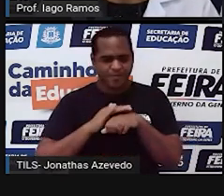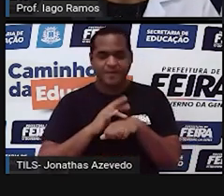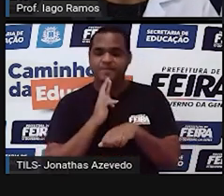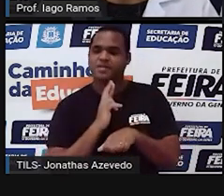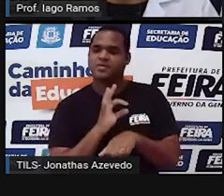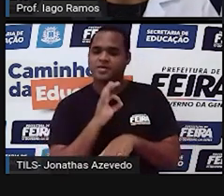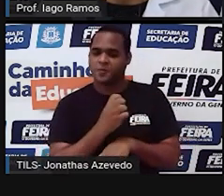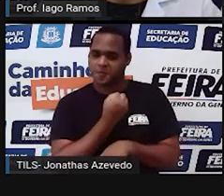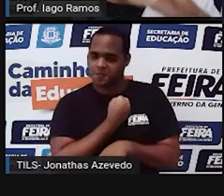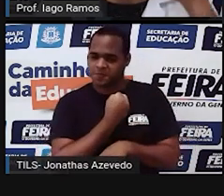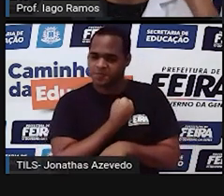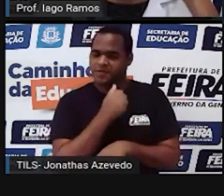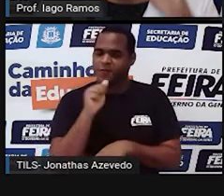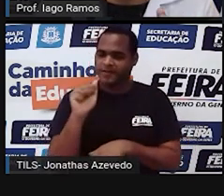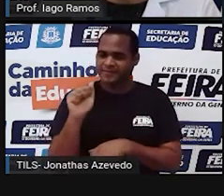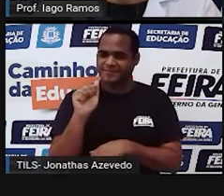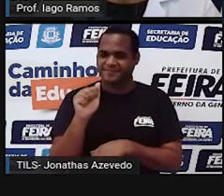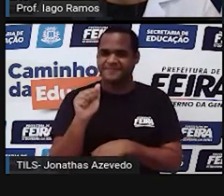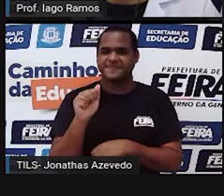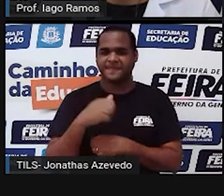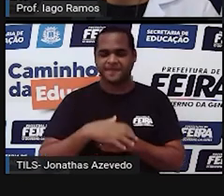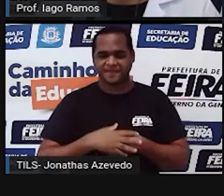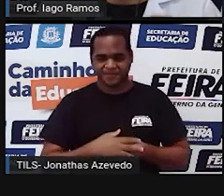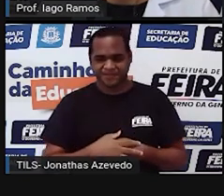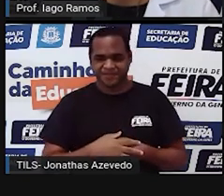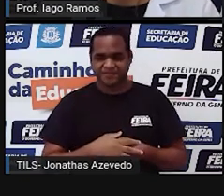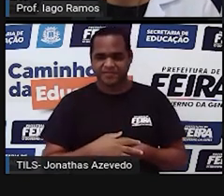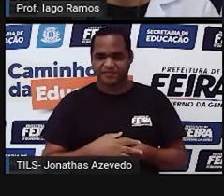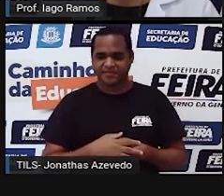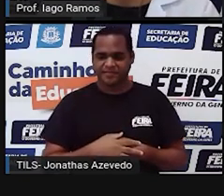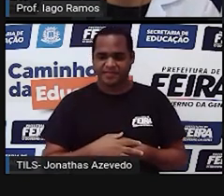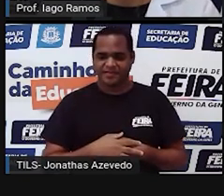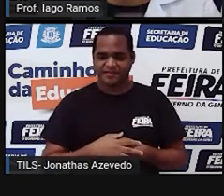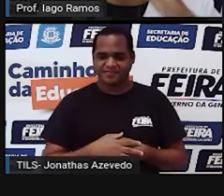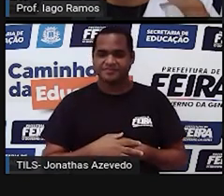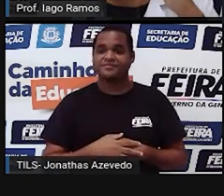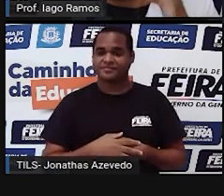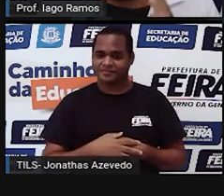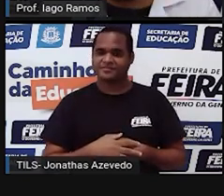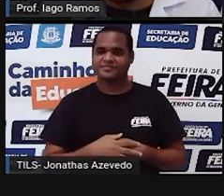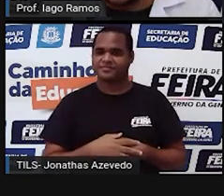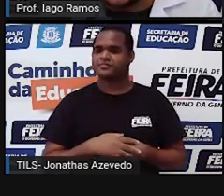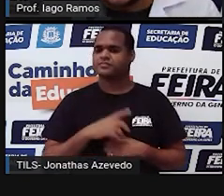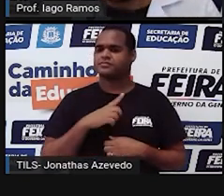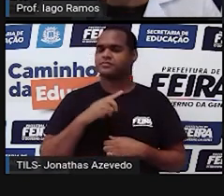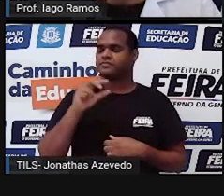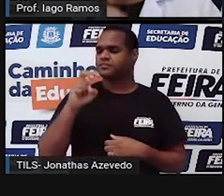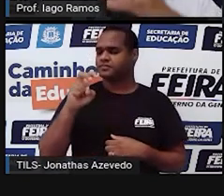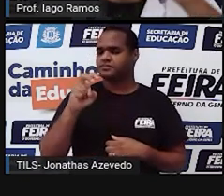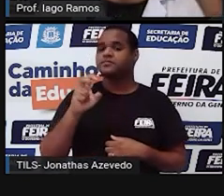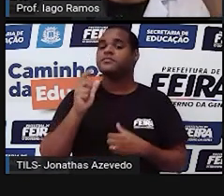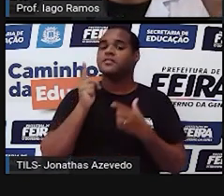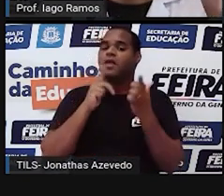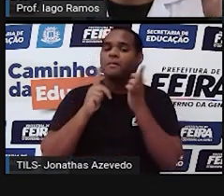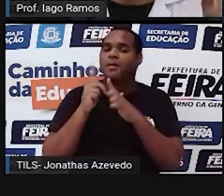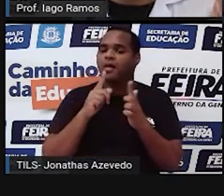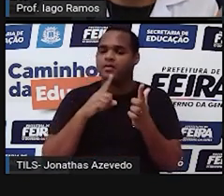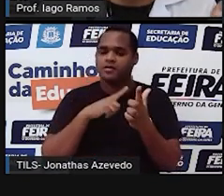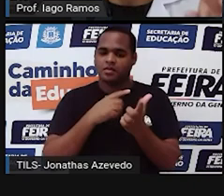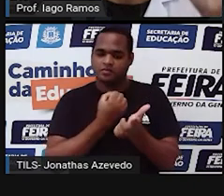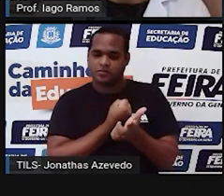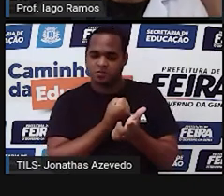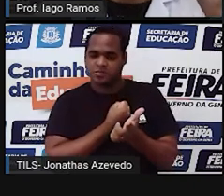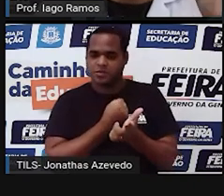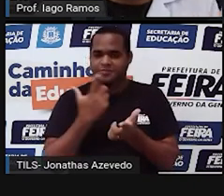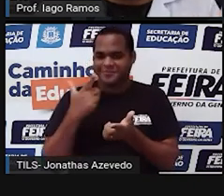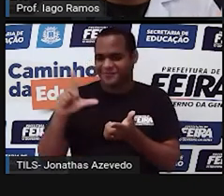letra A né a letra A ali tem o 5 o 5 ocupa a posição dos milésimos na frente do 5 o